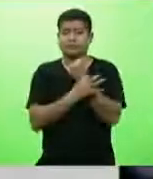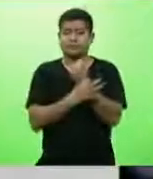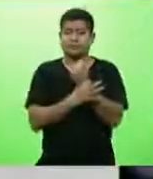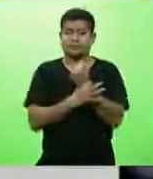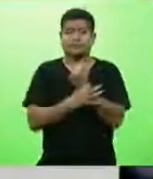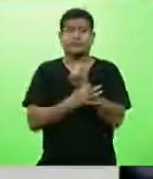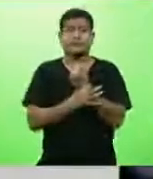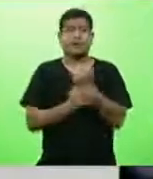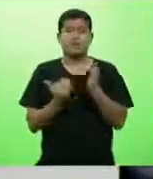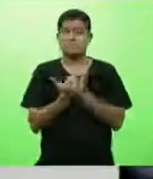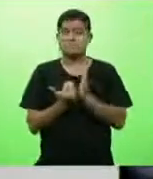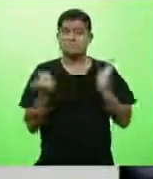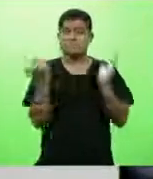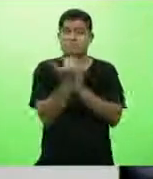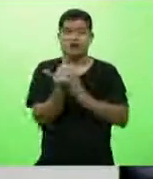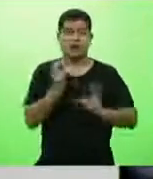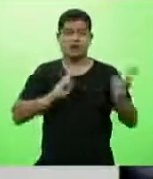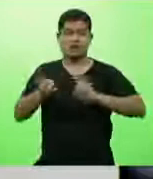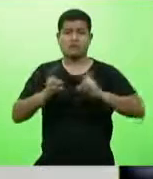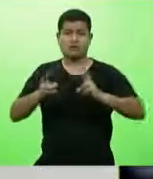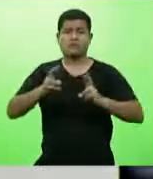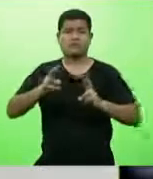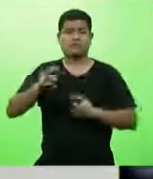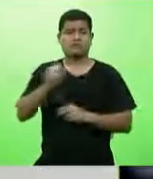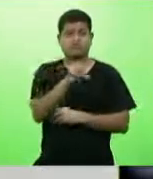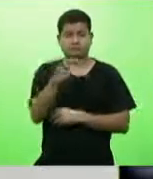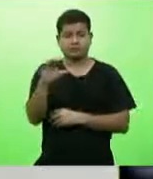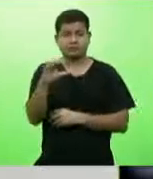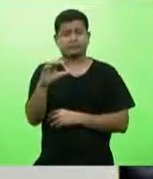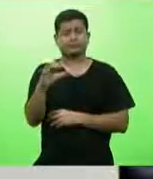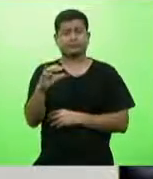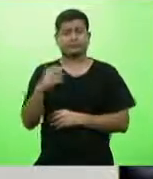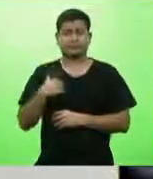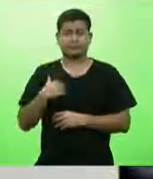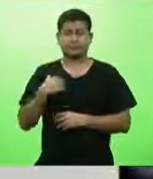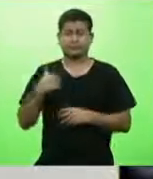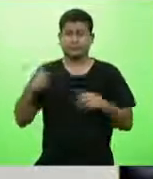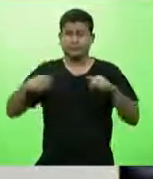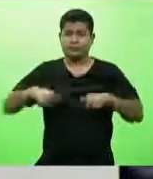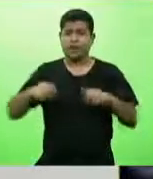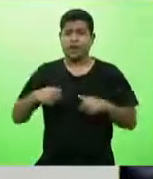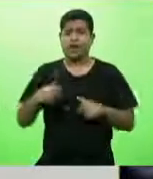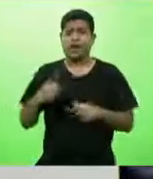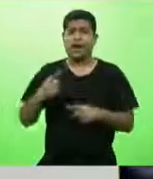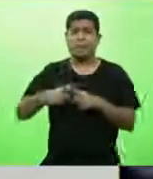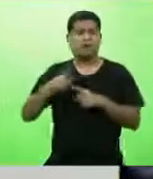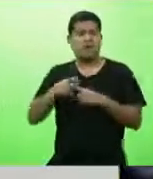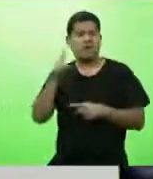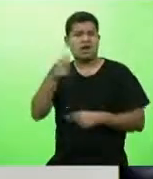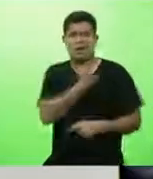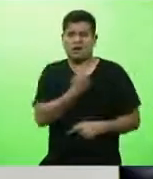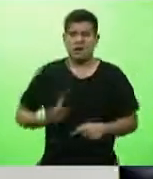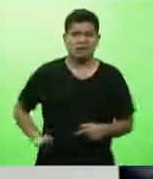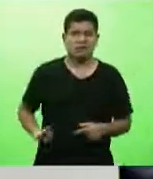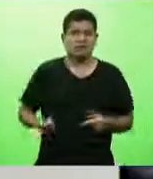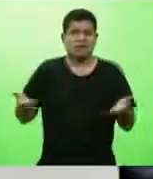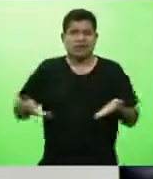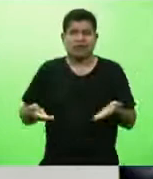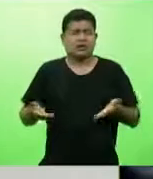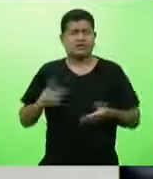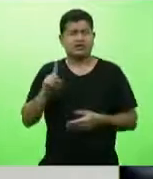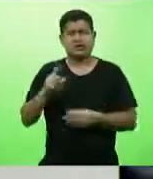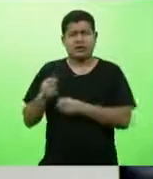um fato que está acontecendo neste governo. Ao longo dos anos nossas rodovias